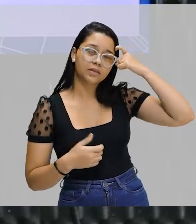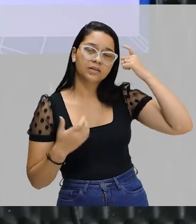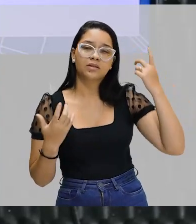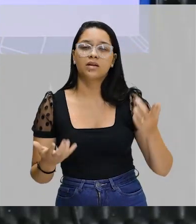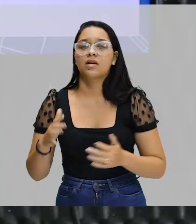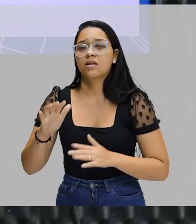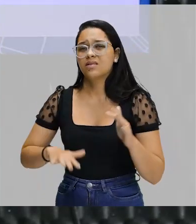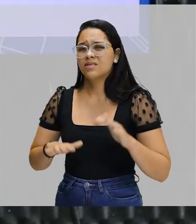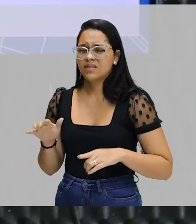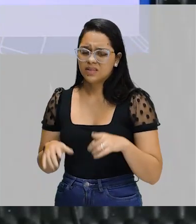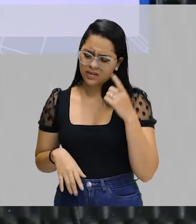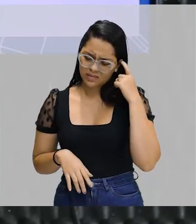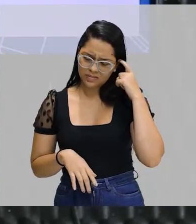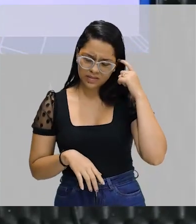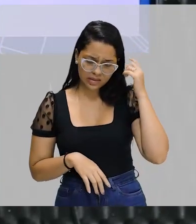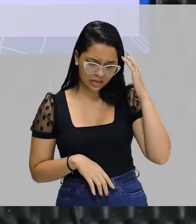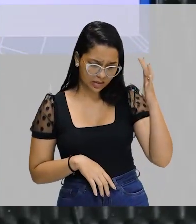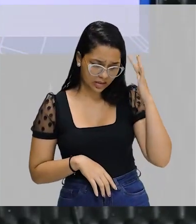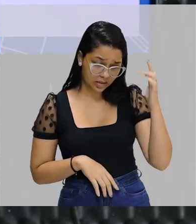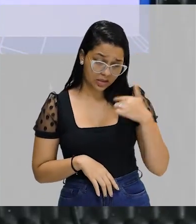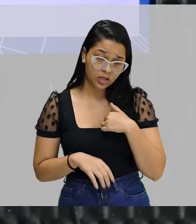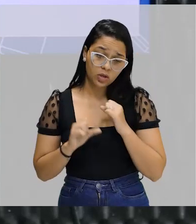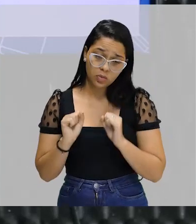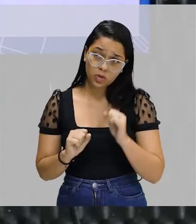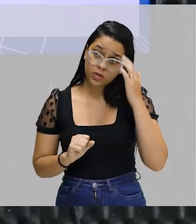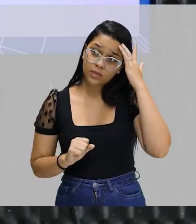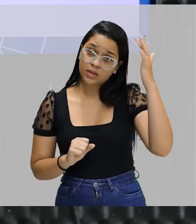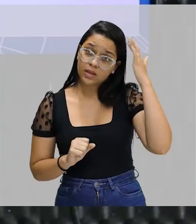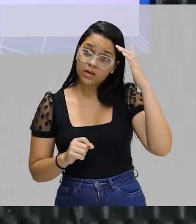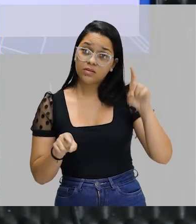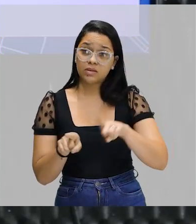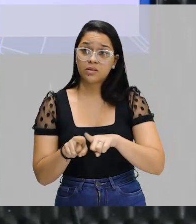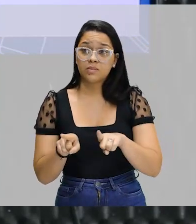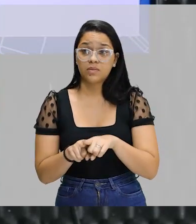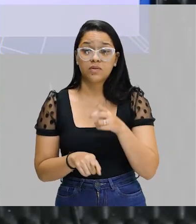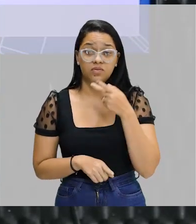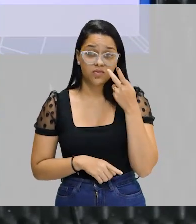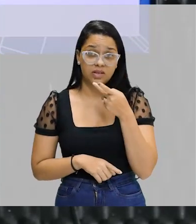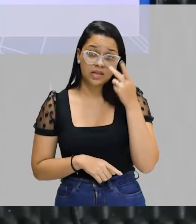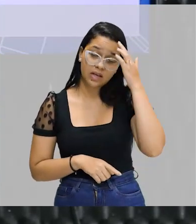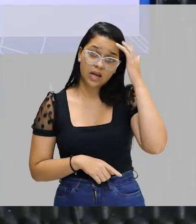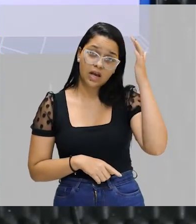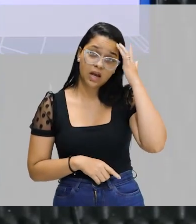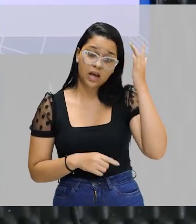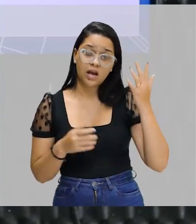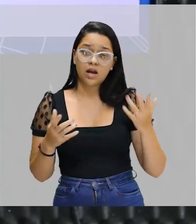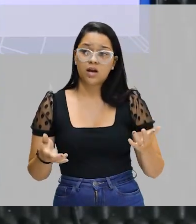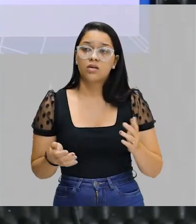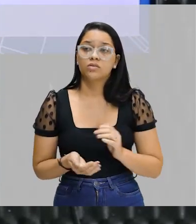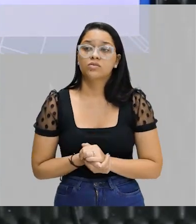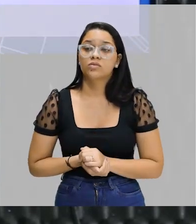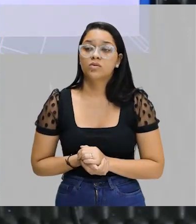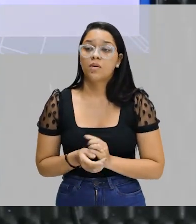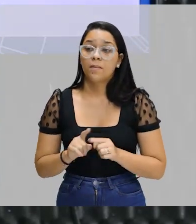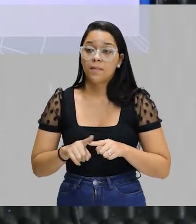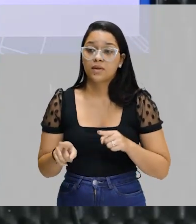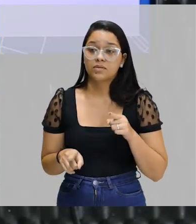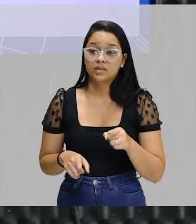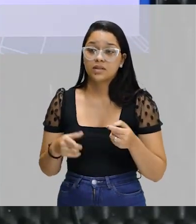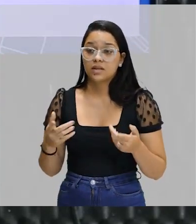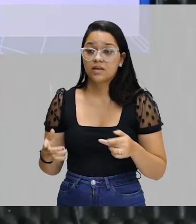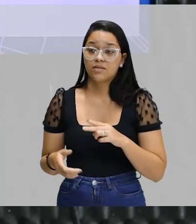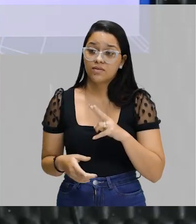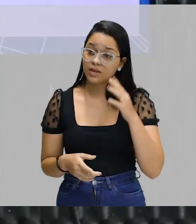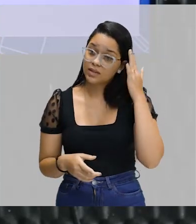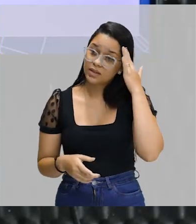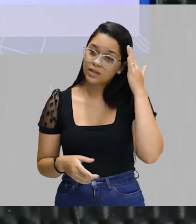às vezes você pensa alto, eu posso pensar alto e falar bem alto, mas você vai